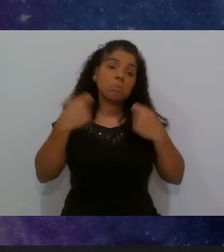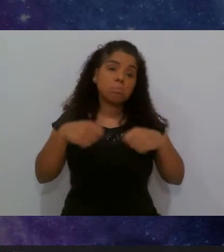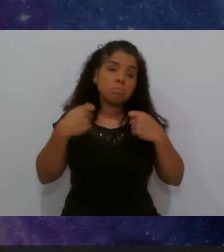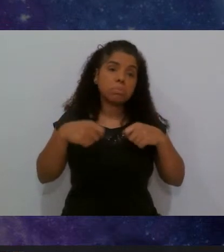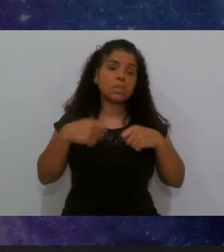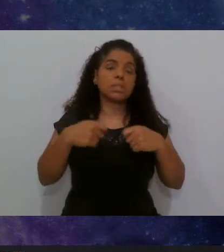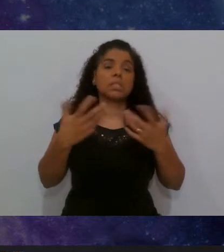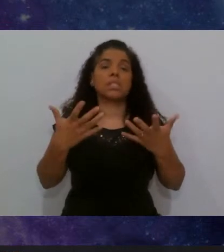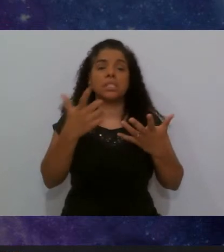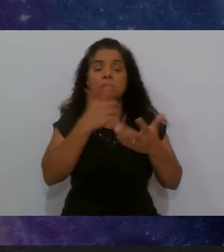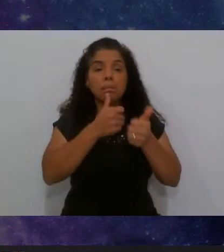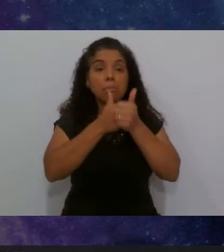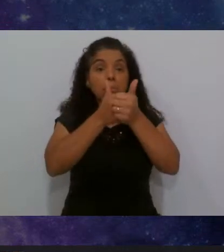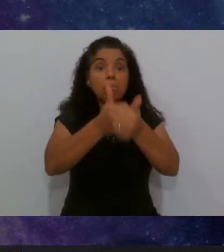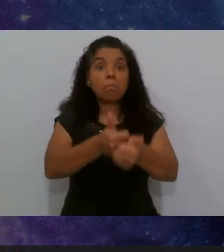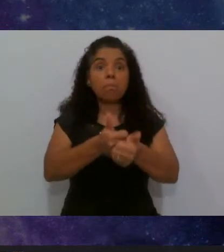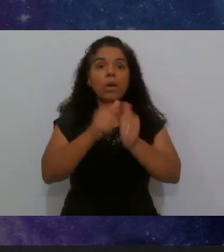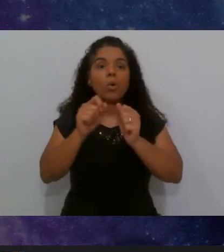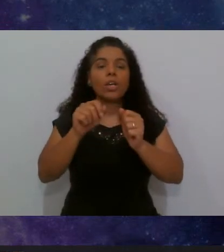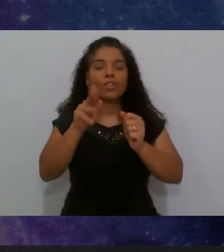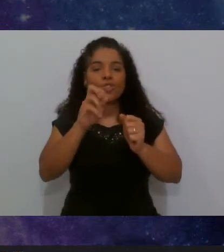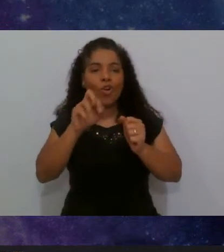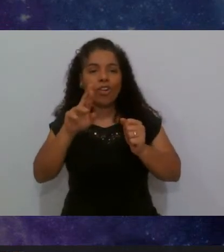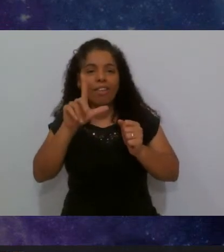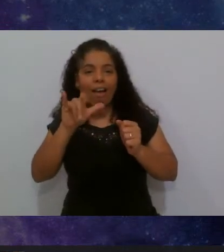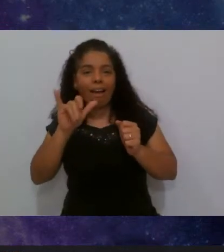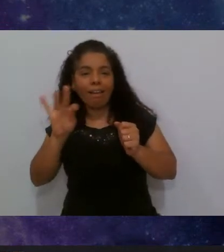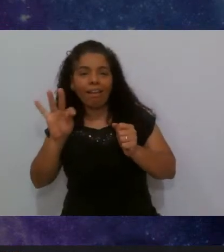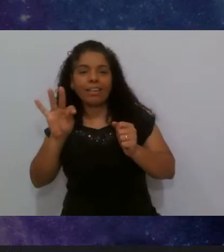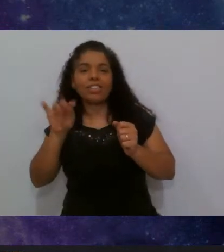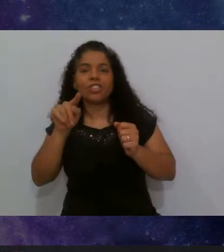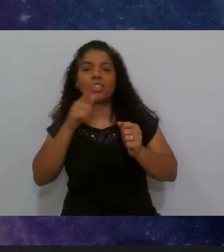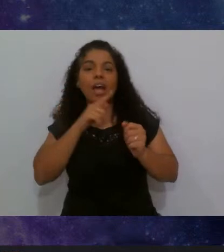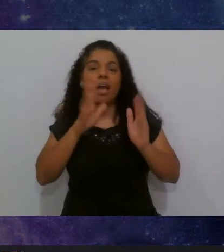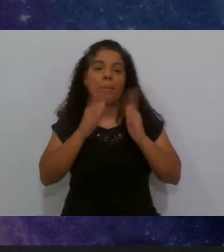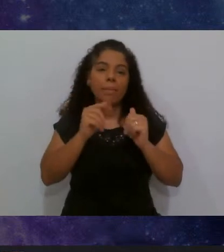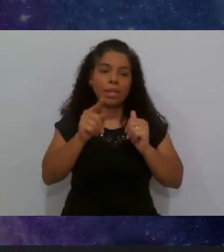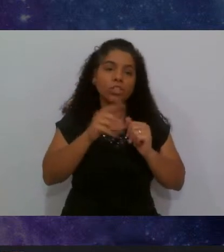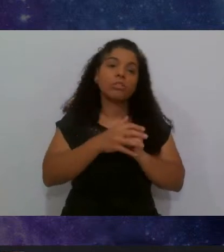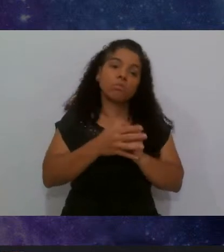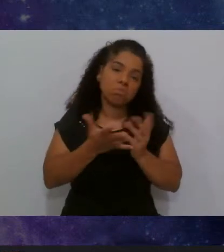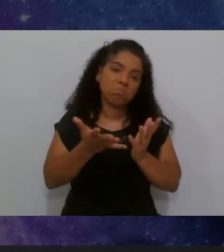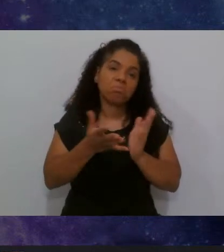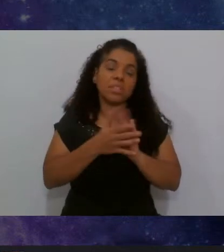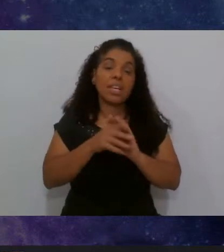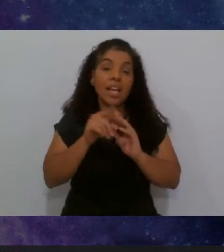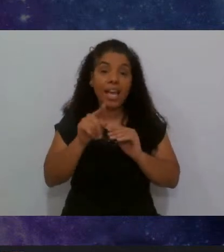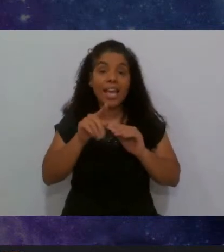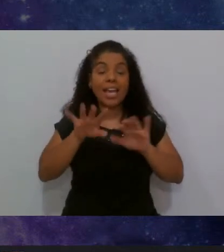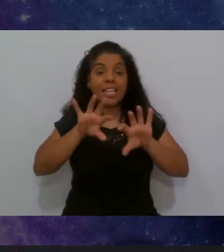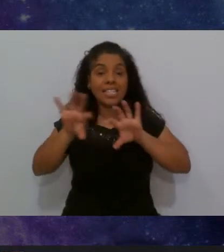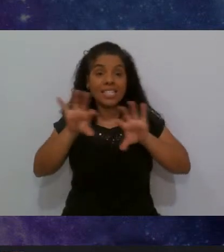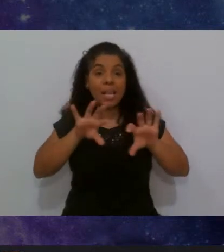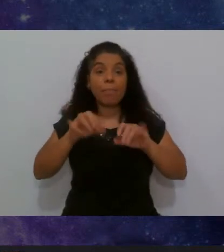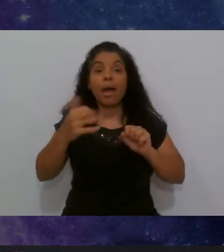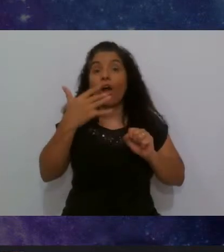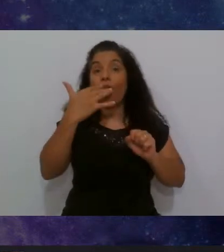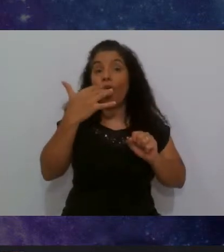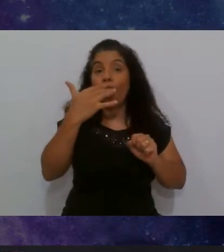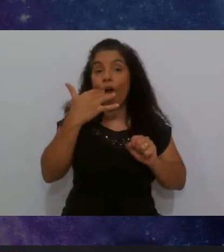seguir o que o Sonarling está pedindo é ele separa por cores